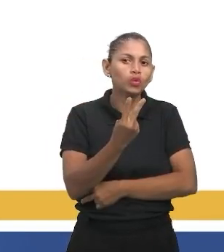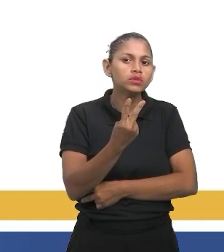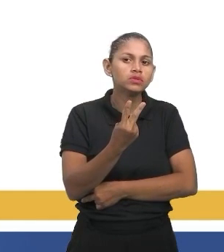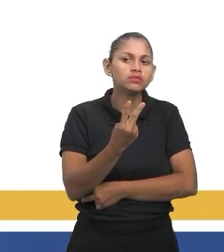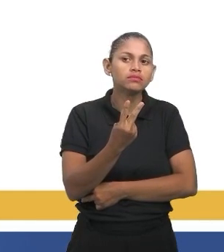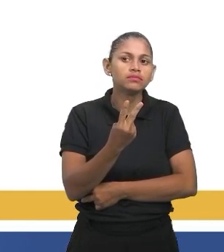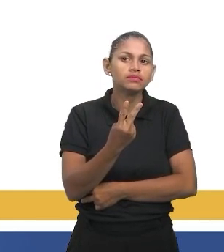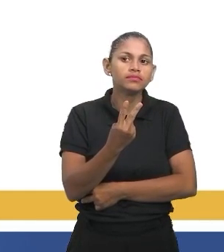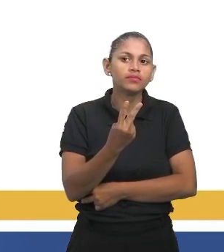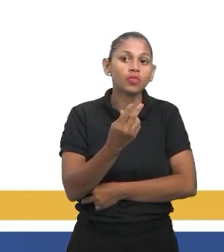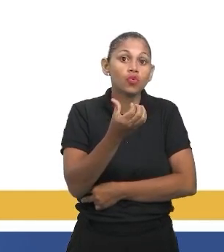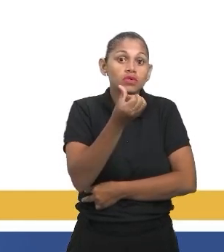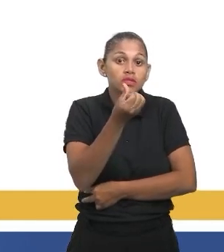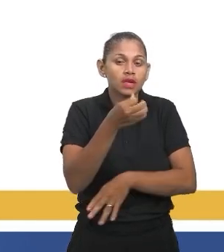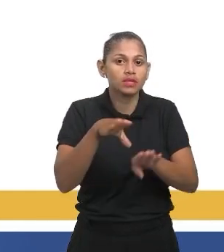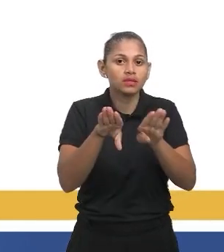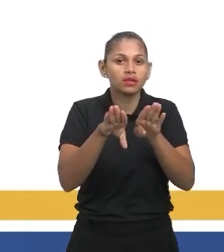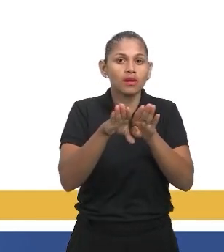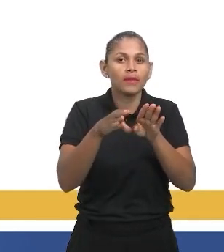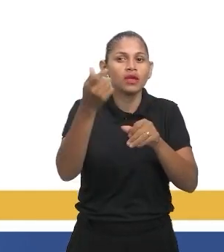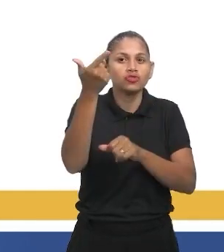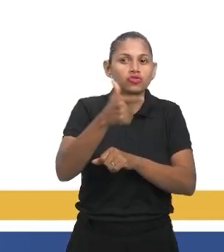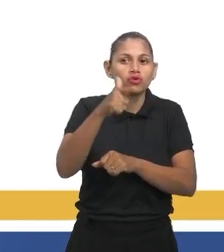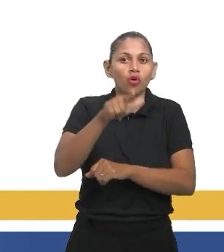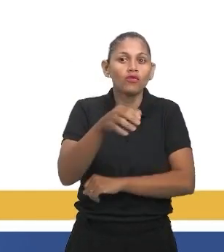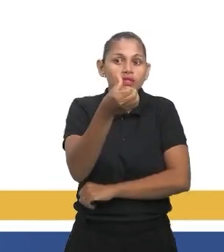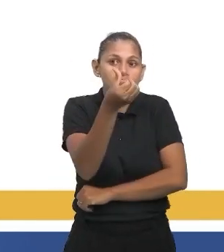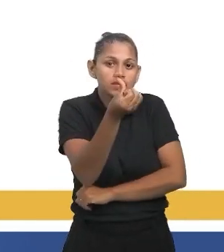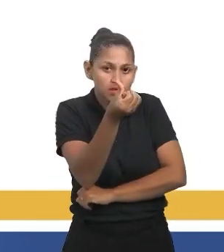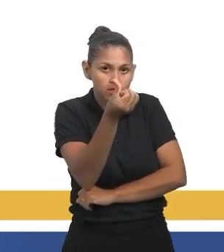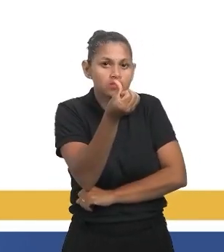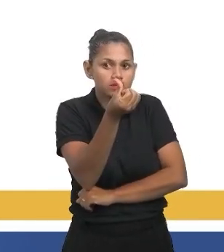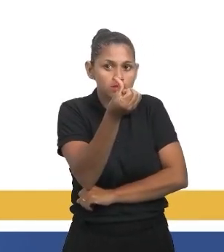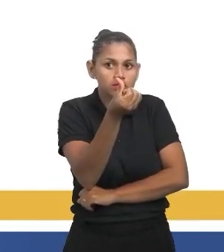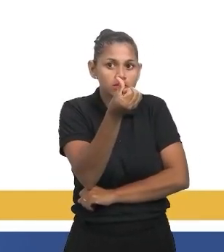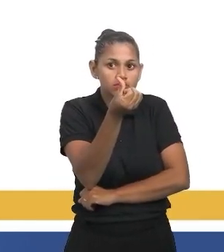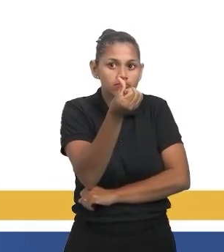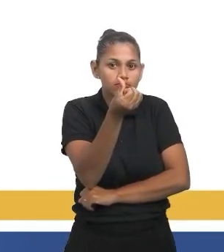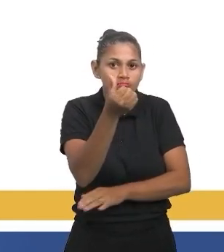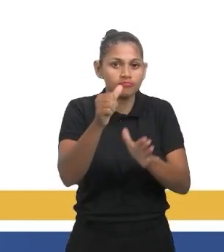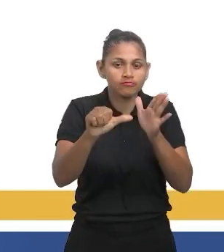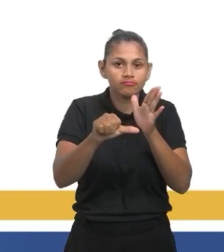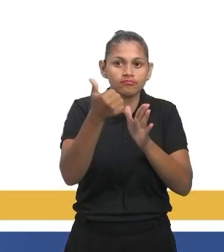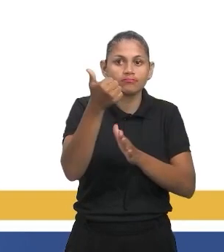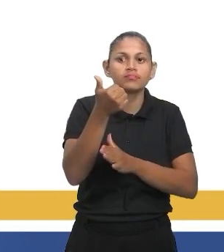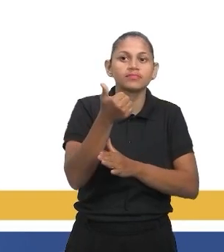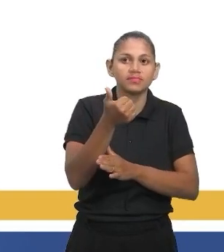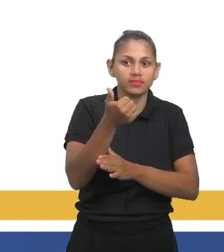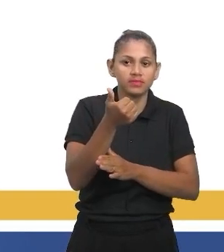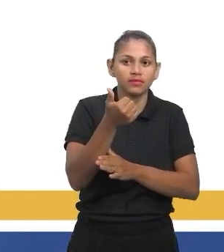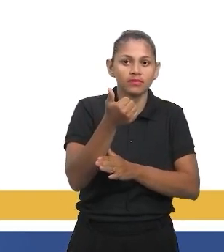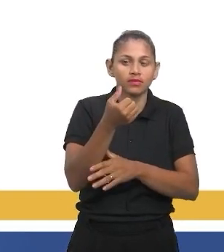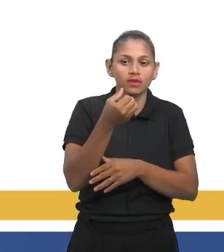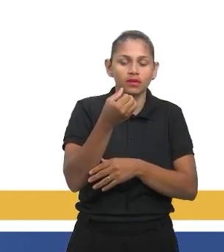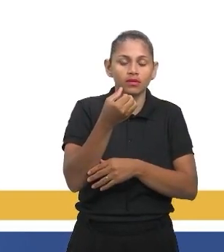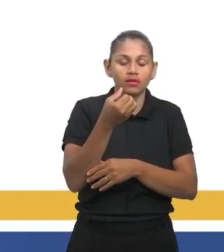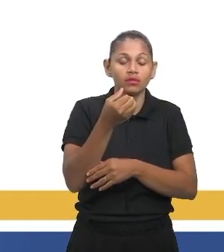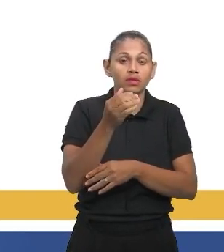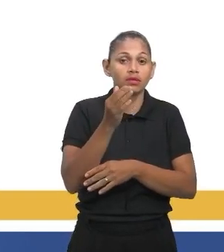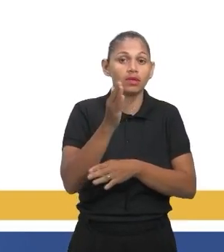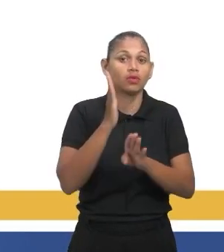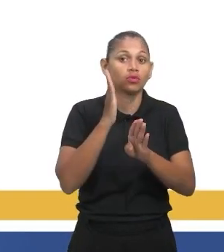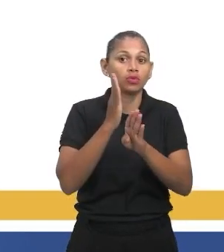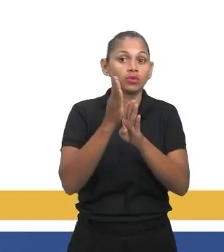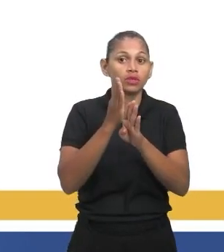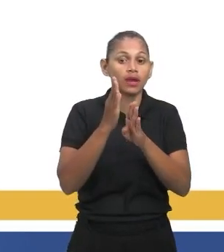6. O 6 se repete três vezes. A moda é 6. Já temos a moda. Se eu quiser saber a mediana, você tem